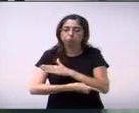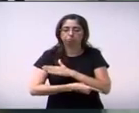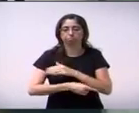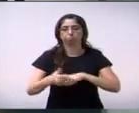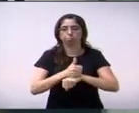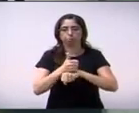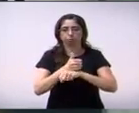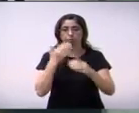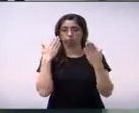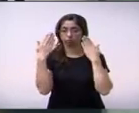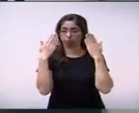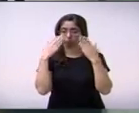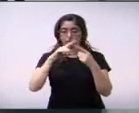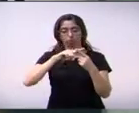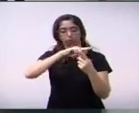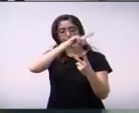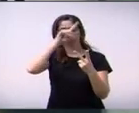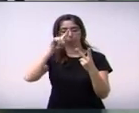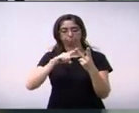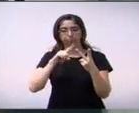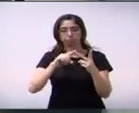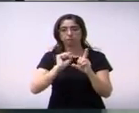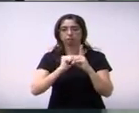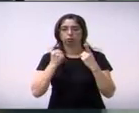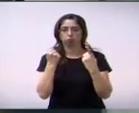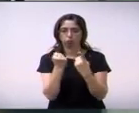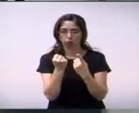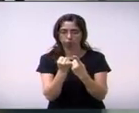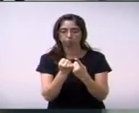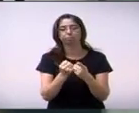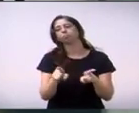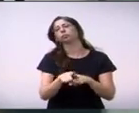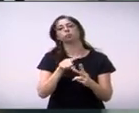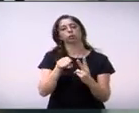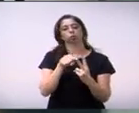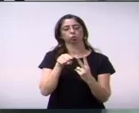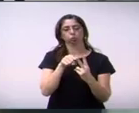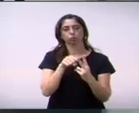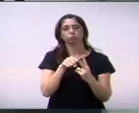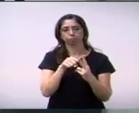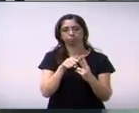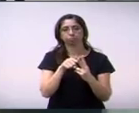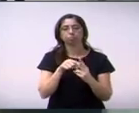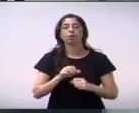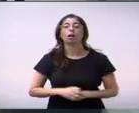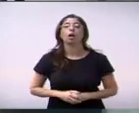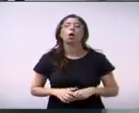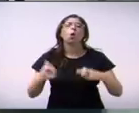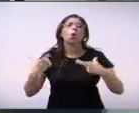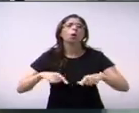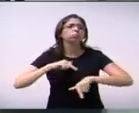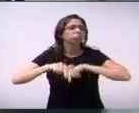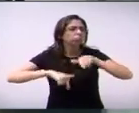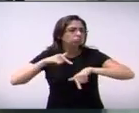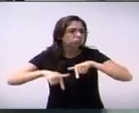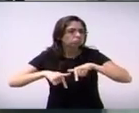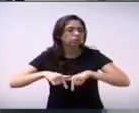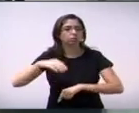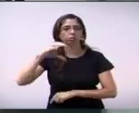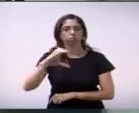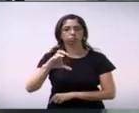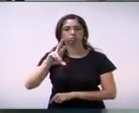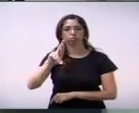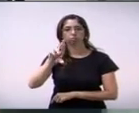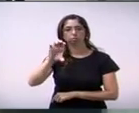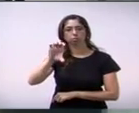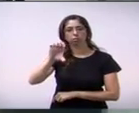trabalham no CREAS e no CRAS e lugares equiparados conforme especifico. Enfim, isso surgiu de um bate-papo com